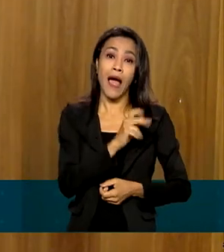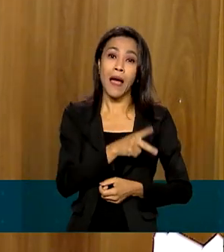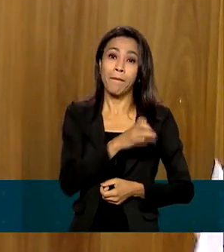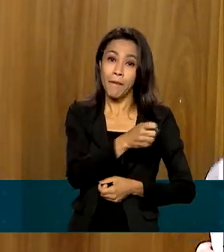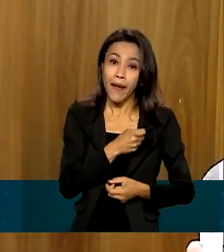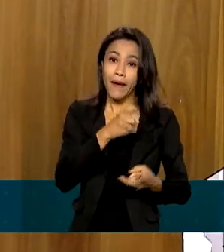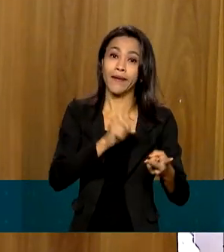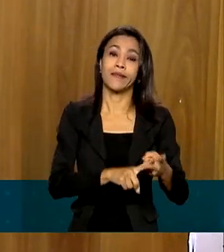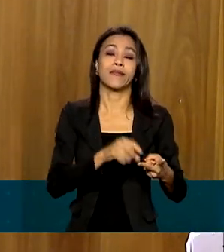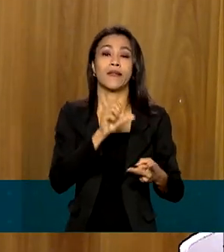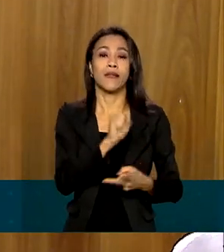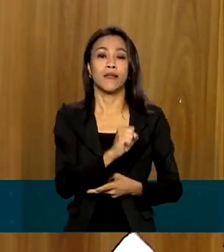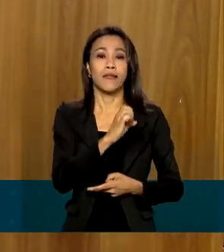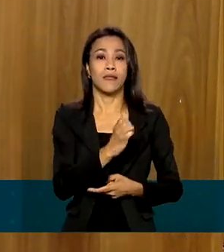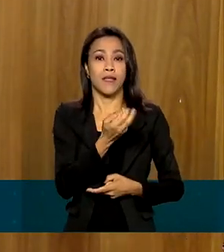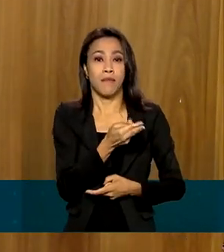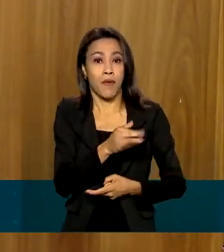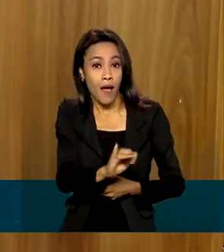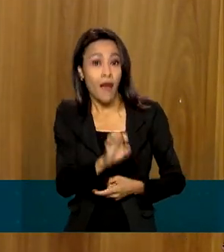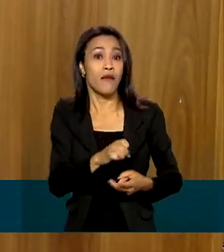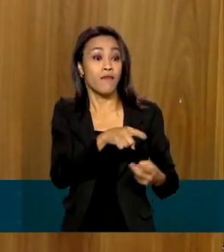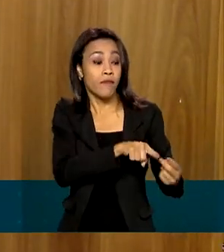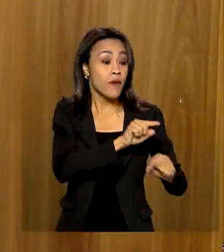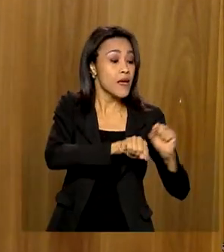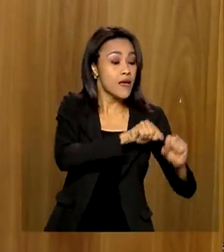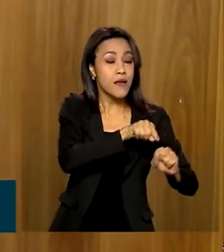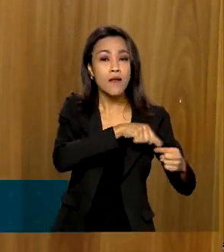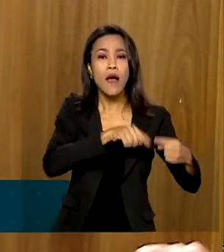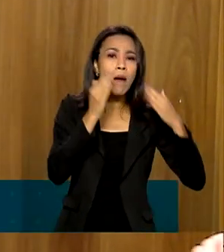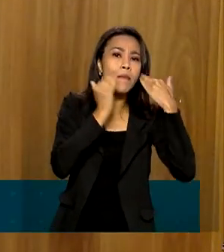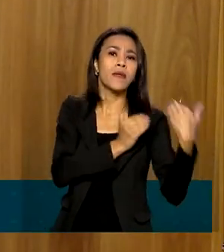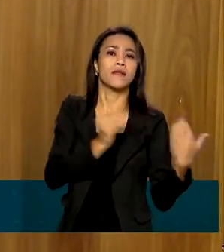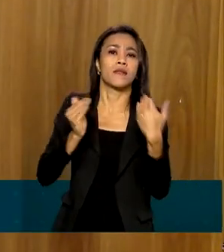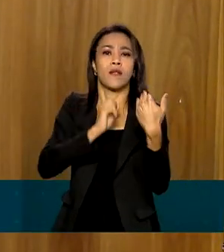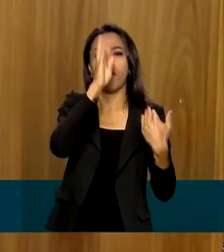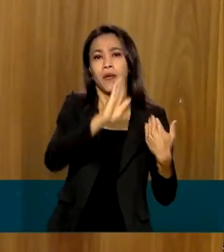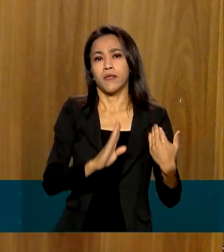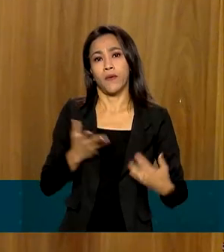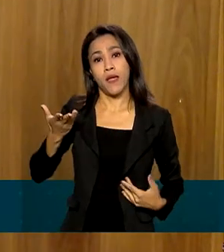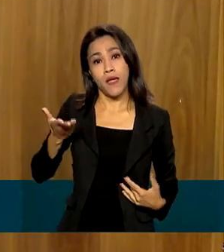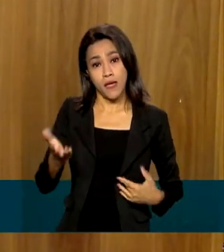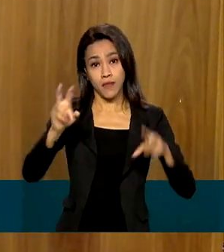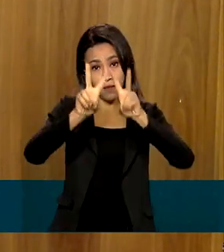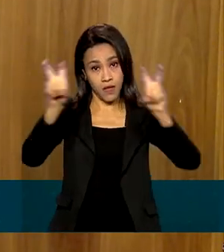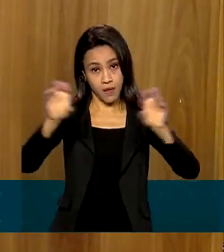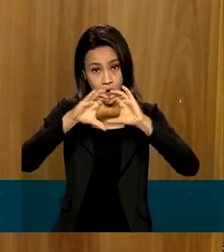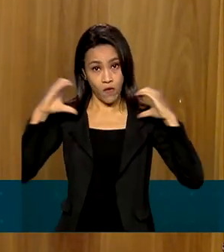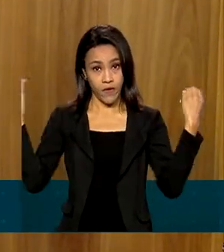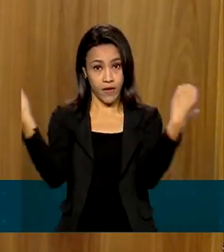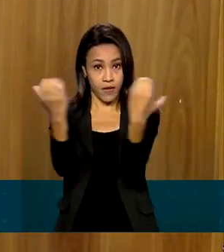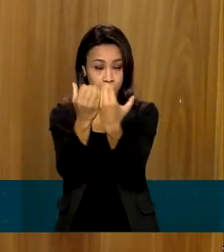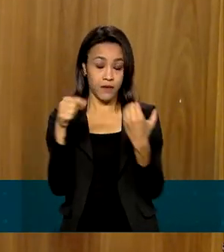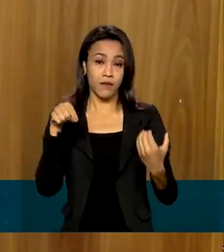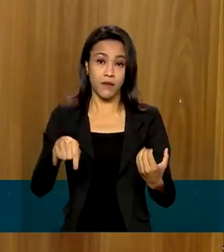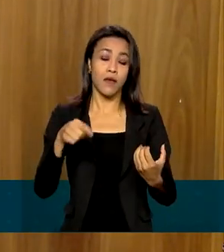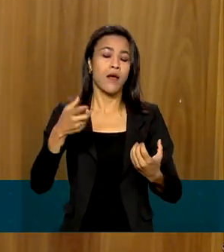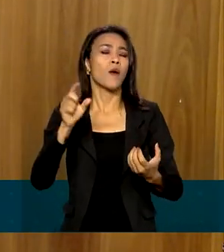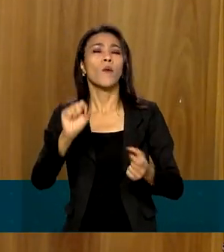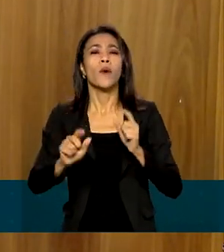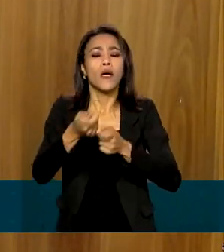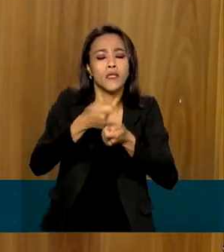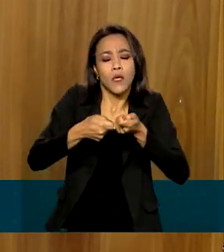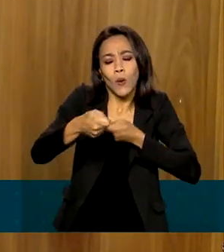e a SEBRAE vão apresentar um Brasil real lá. O tema dessa conferência vai ser as energias verdes brasileiras, a